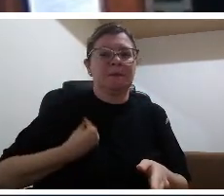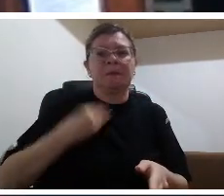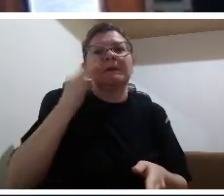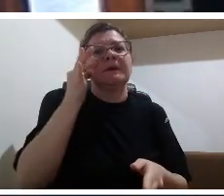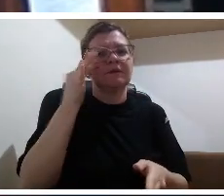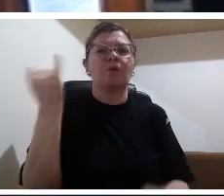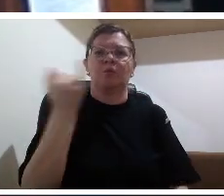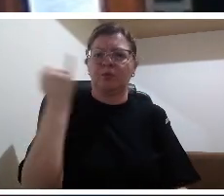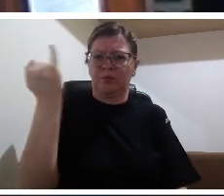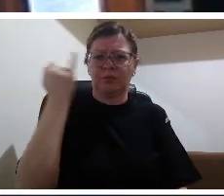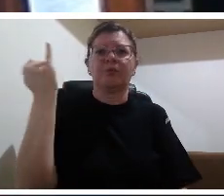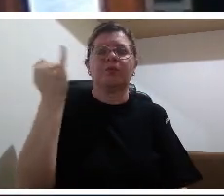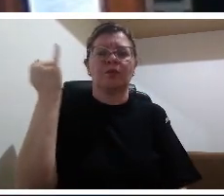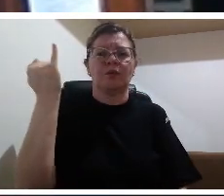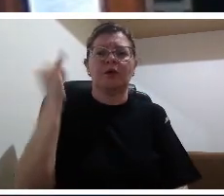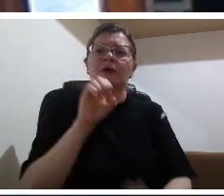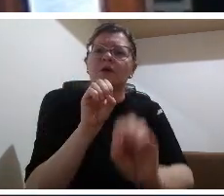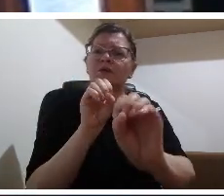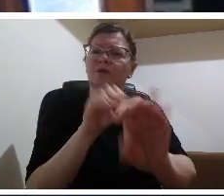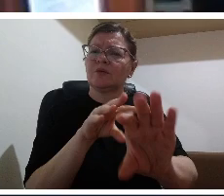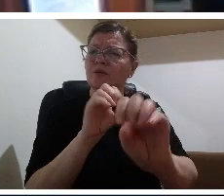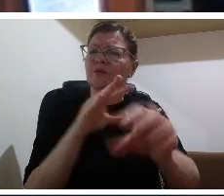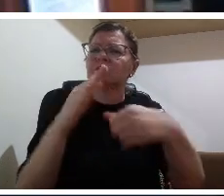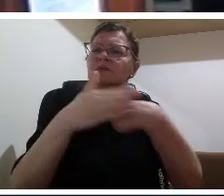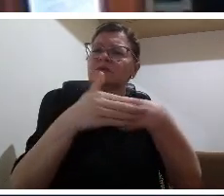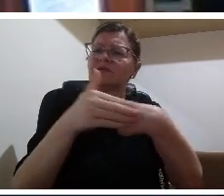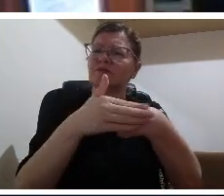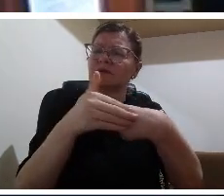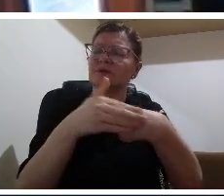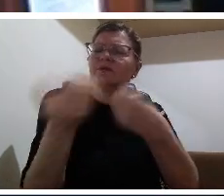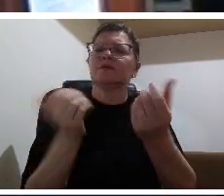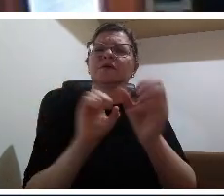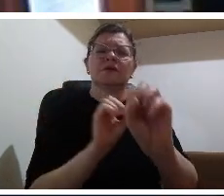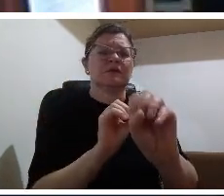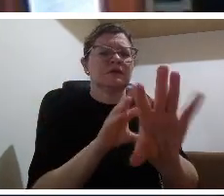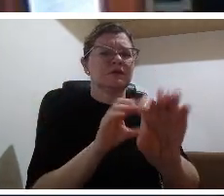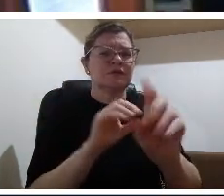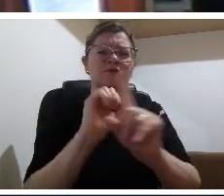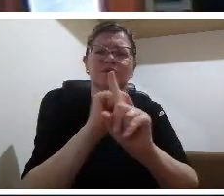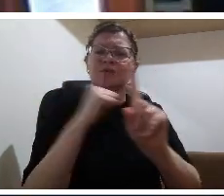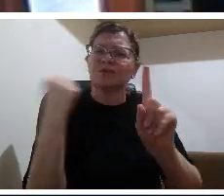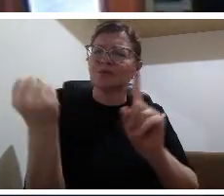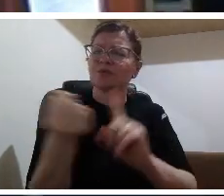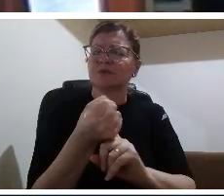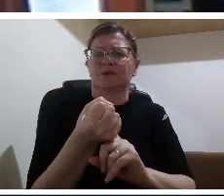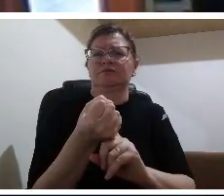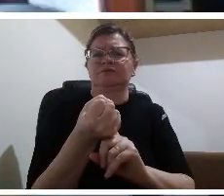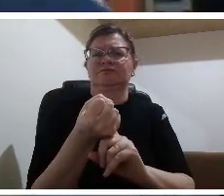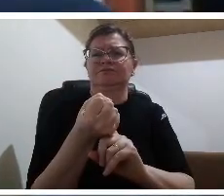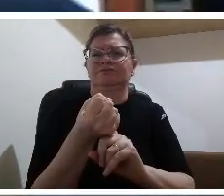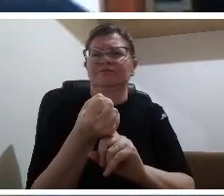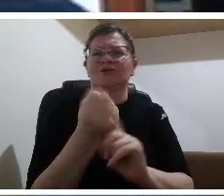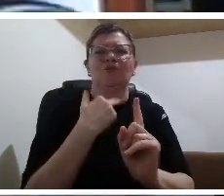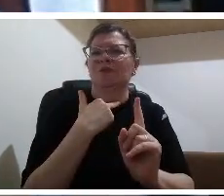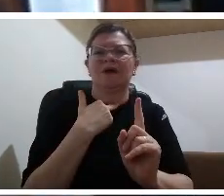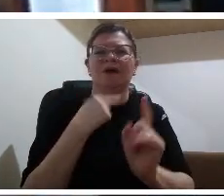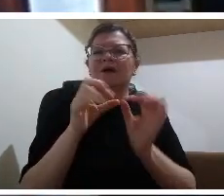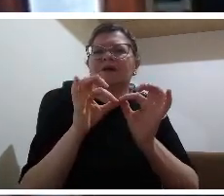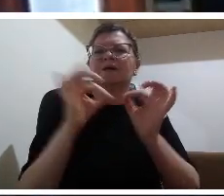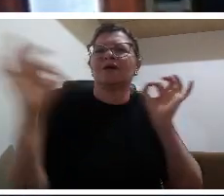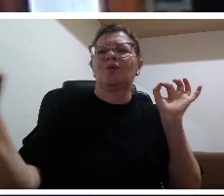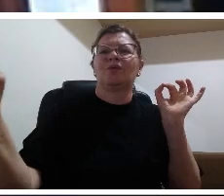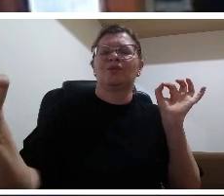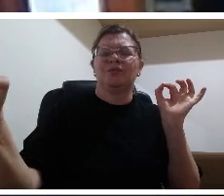faz à distância se faz principalmente pela presença pela presença física pelo contato e também